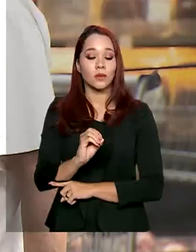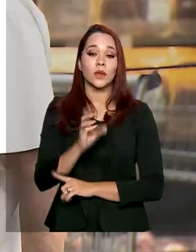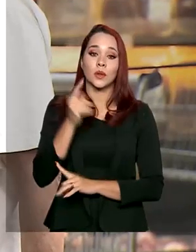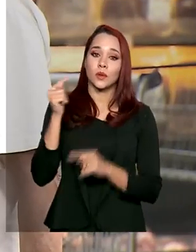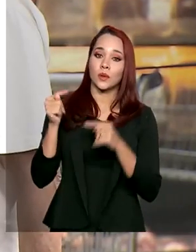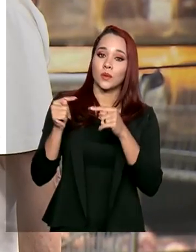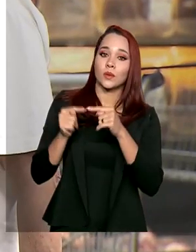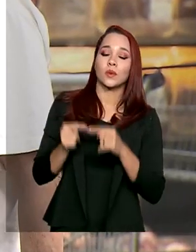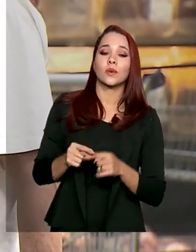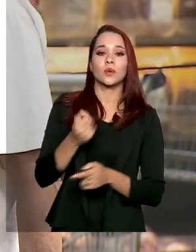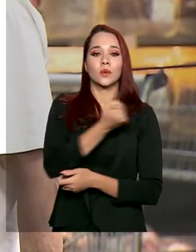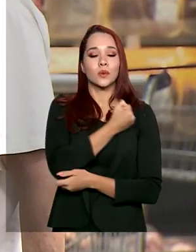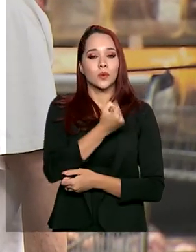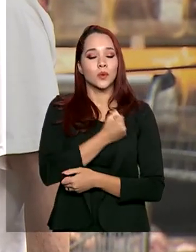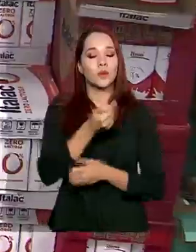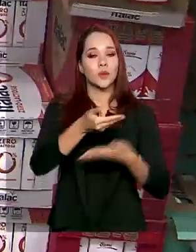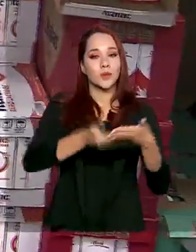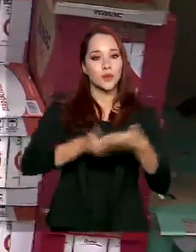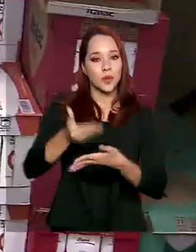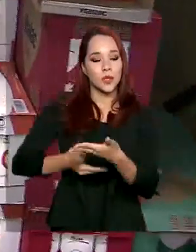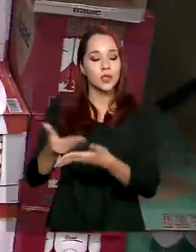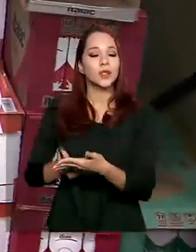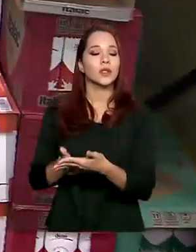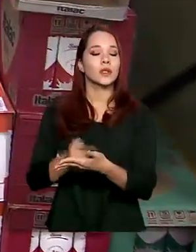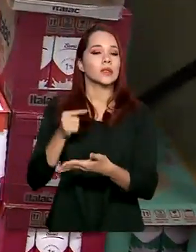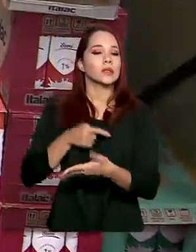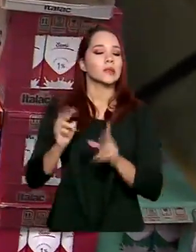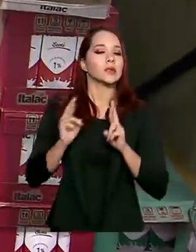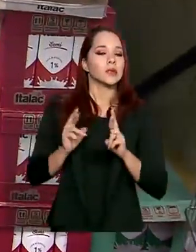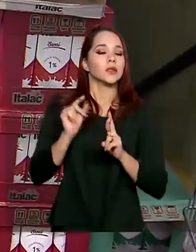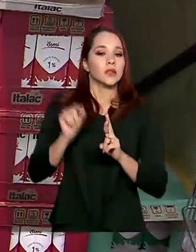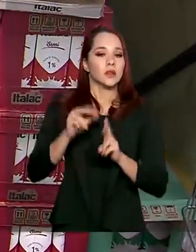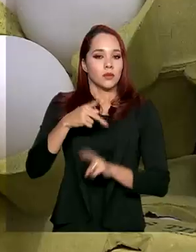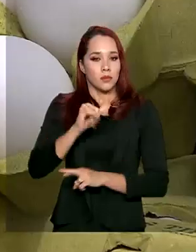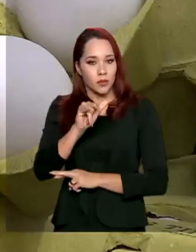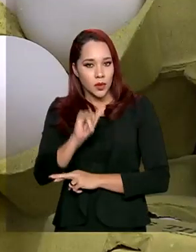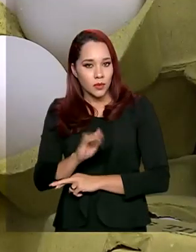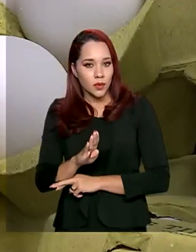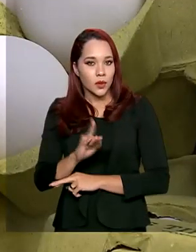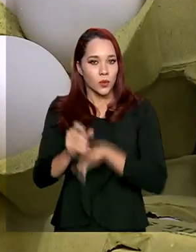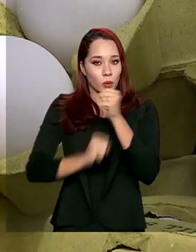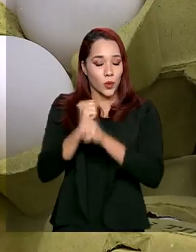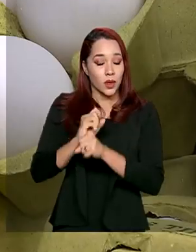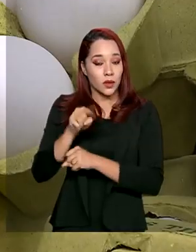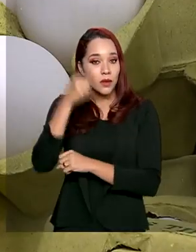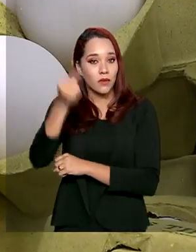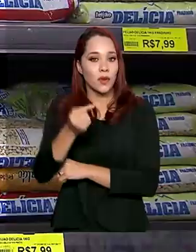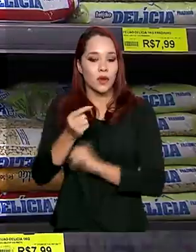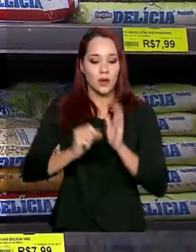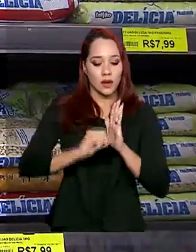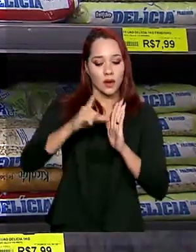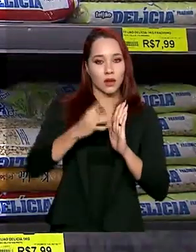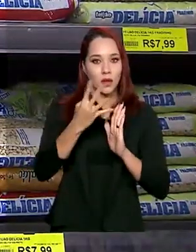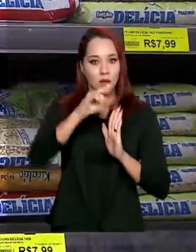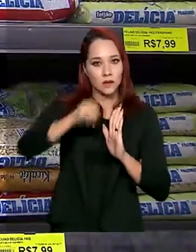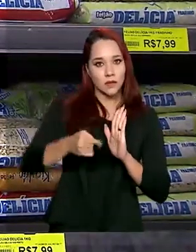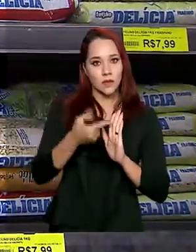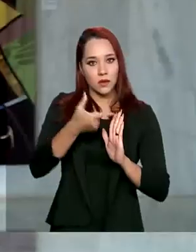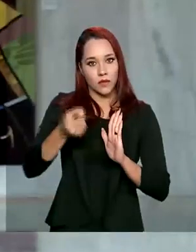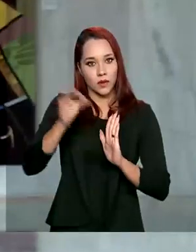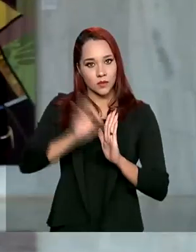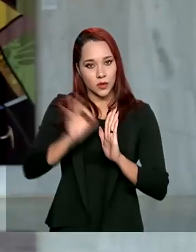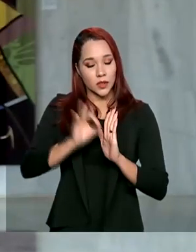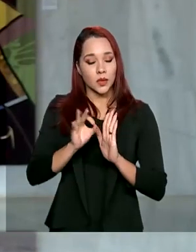acordo com os números do boletim, a expectativa é de que o PIB do ano que vem cresça 3,20%.